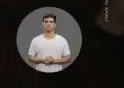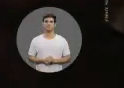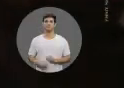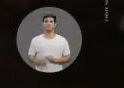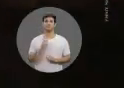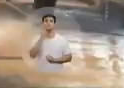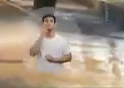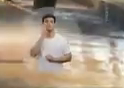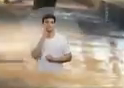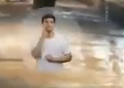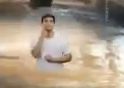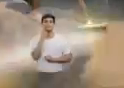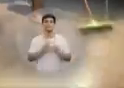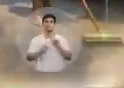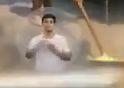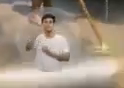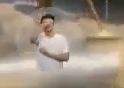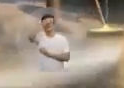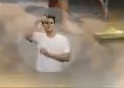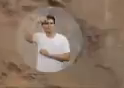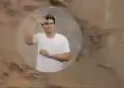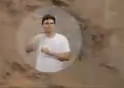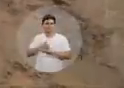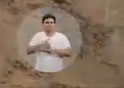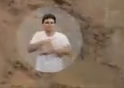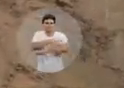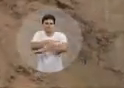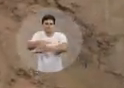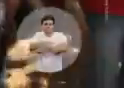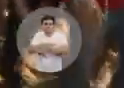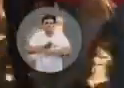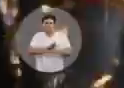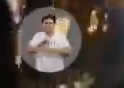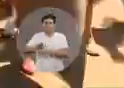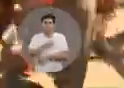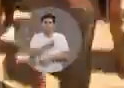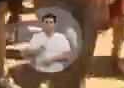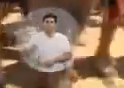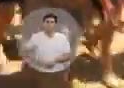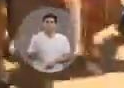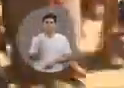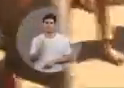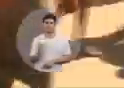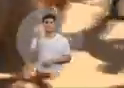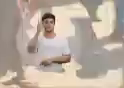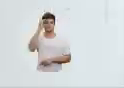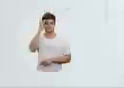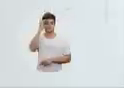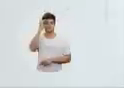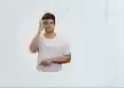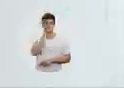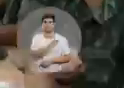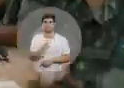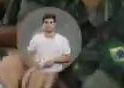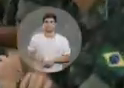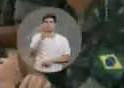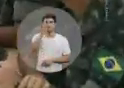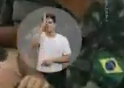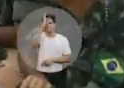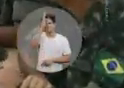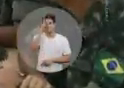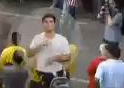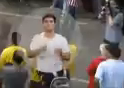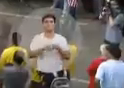Marcos Alexandre colocou a prefeitura nas ruas. Mobilizou o governo federal com a presidenta Dilma, o governo Tião